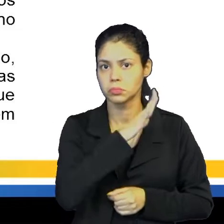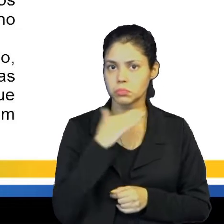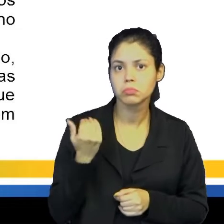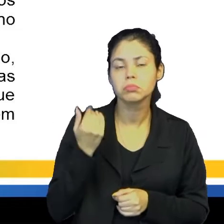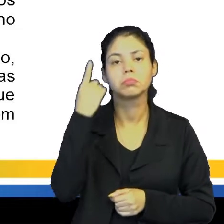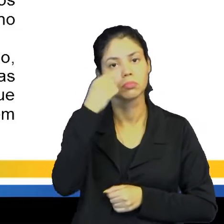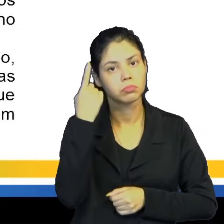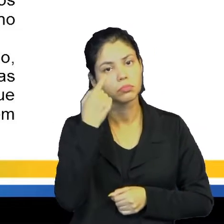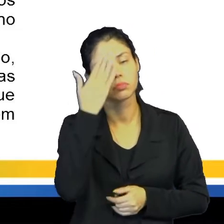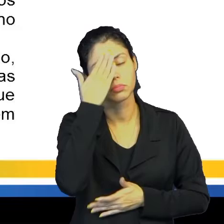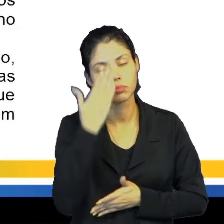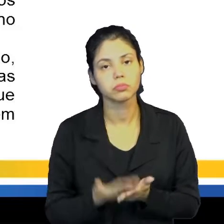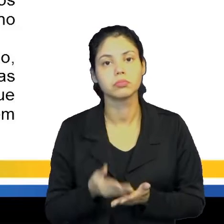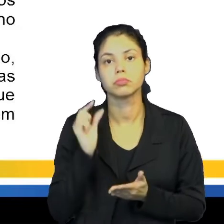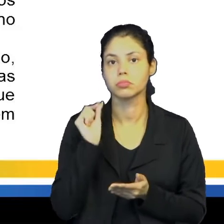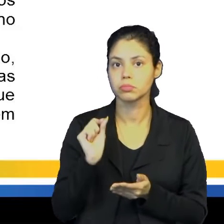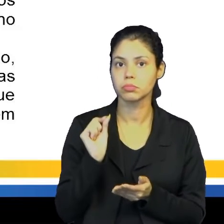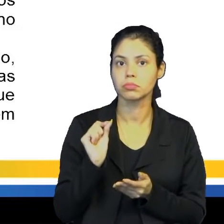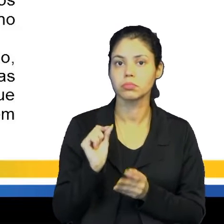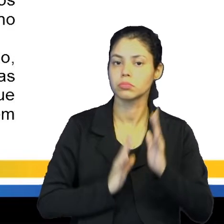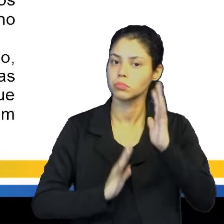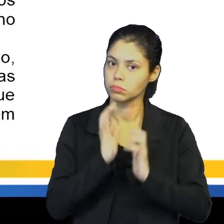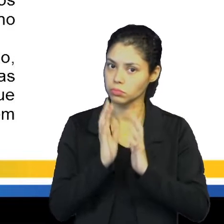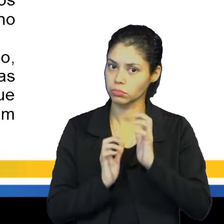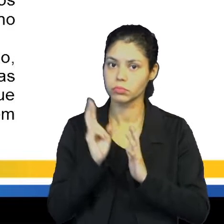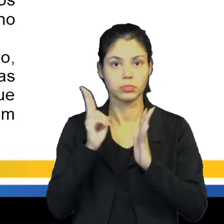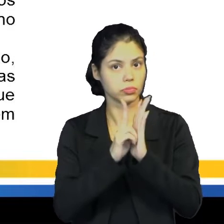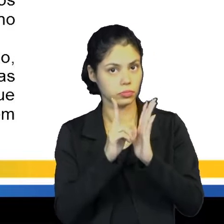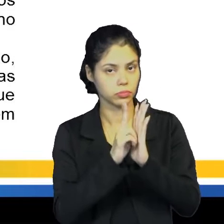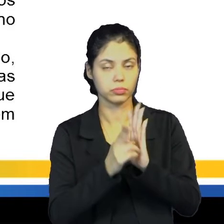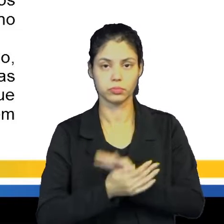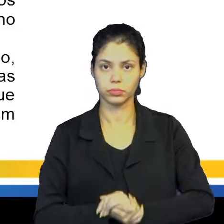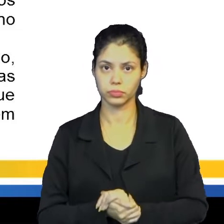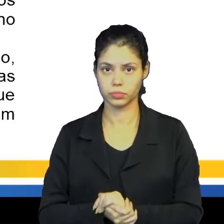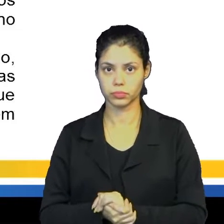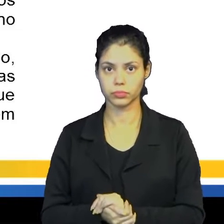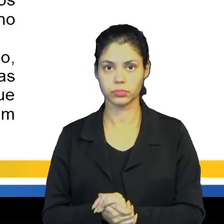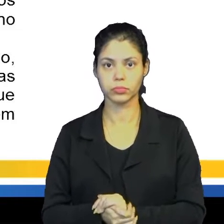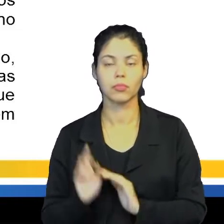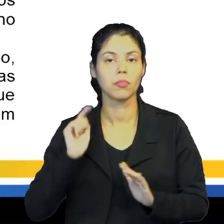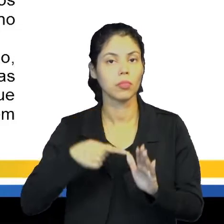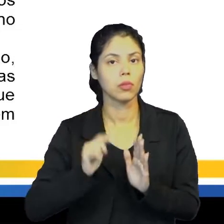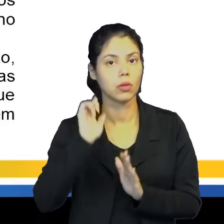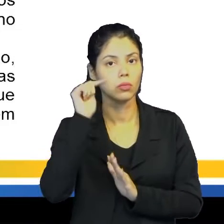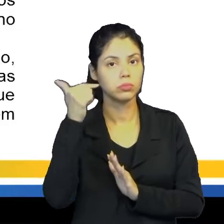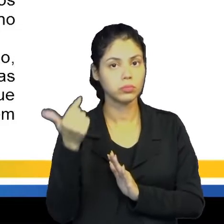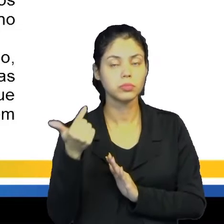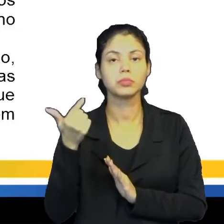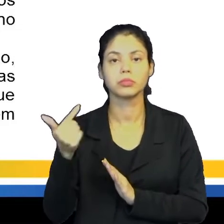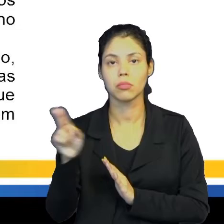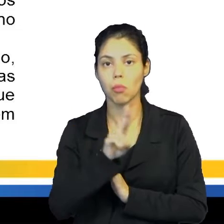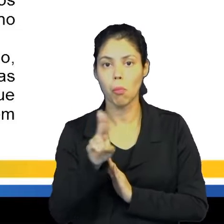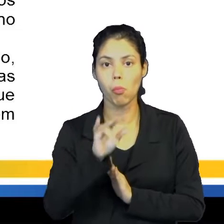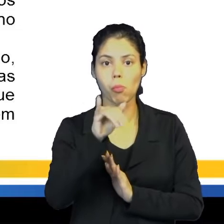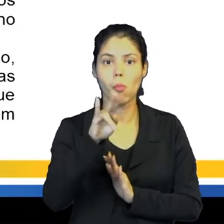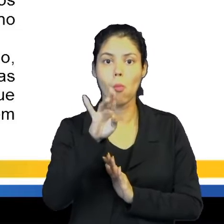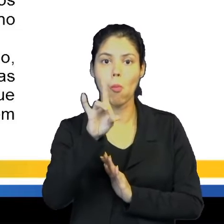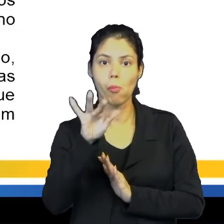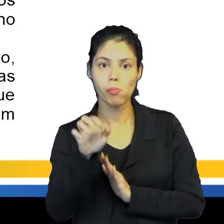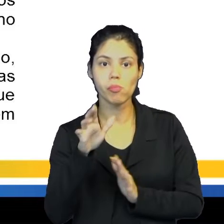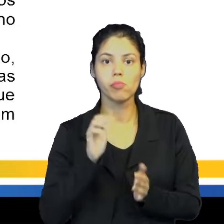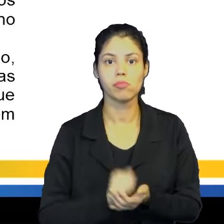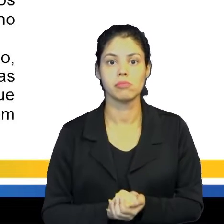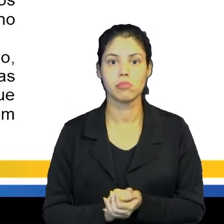espanhóis, mas acredita-se, né, num conflito com os indígenas. Depois, ele fundou outro assentamento chamado Isabela.